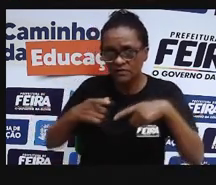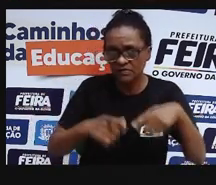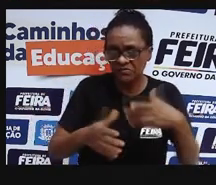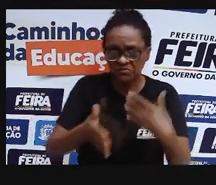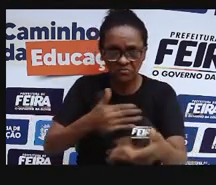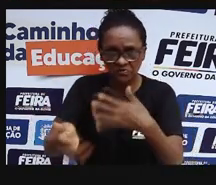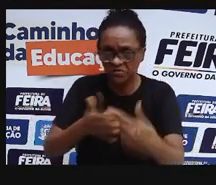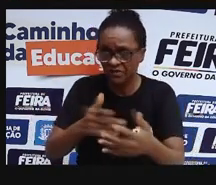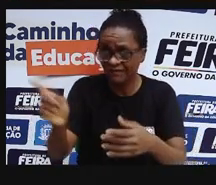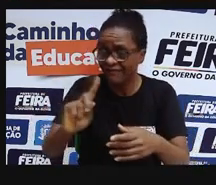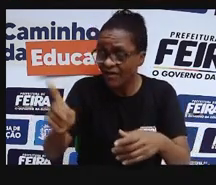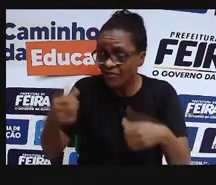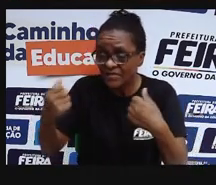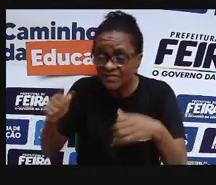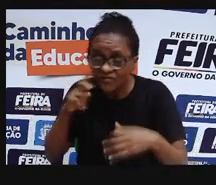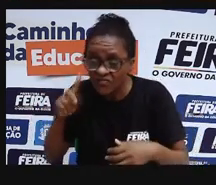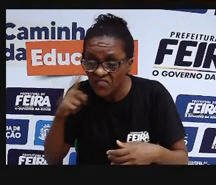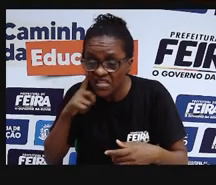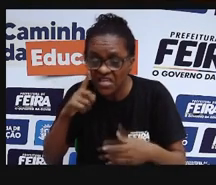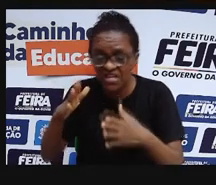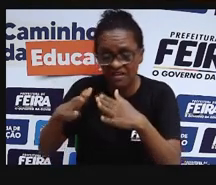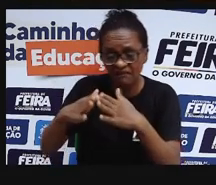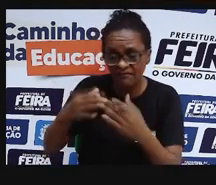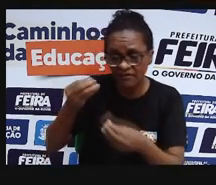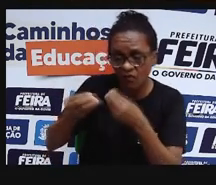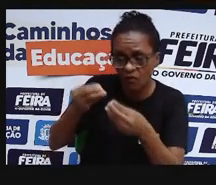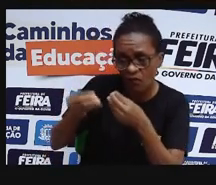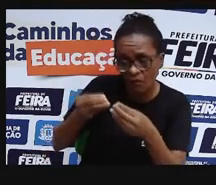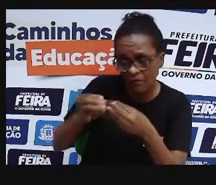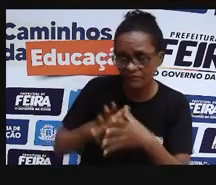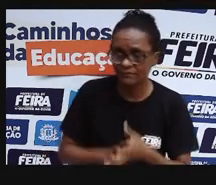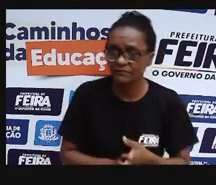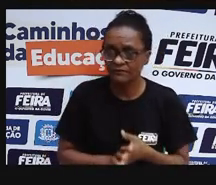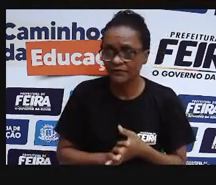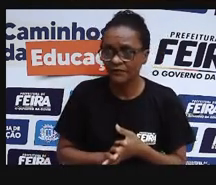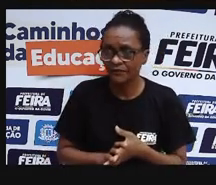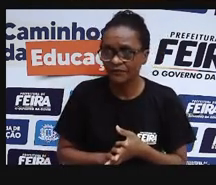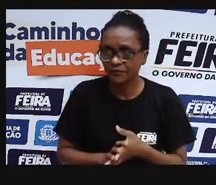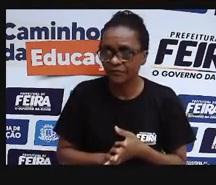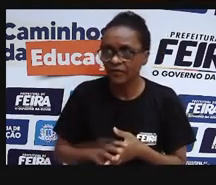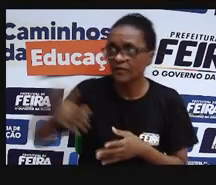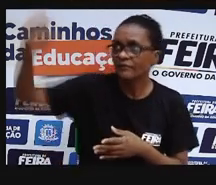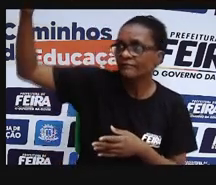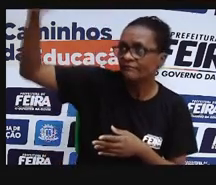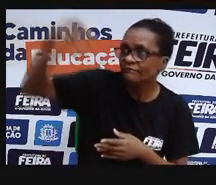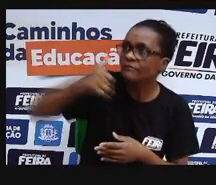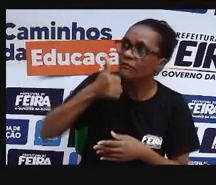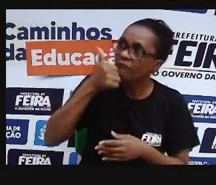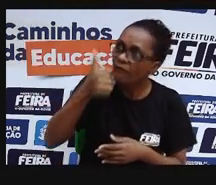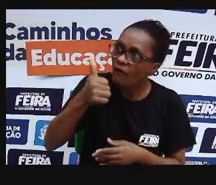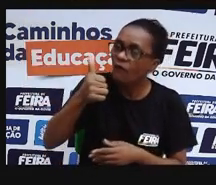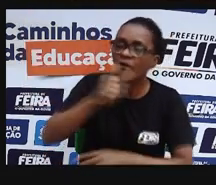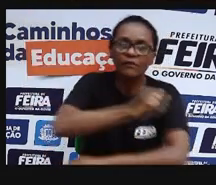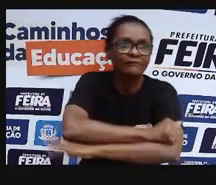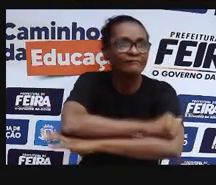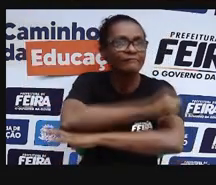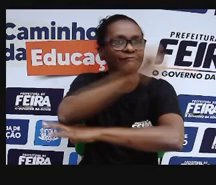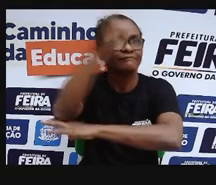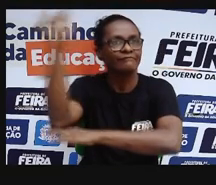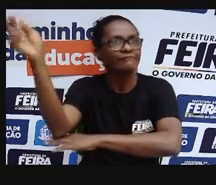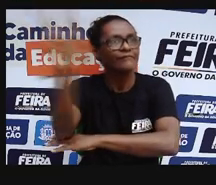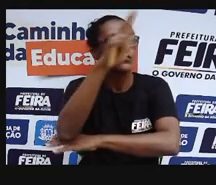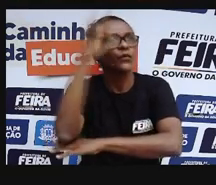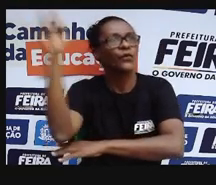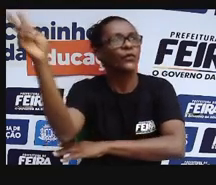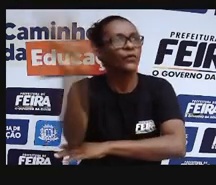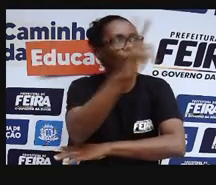lugar. Se a nossa casa, ela está com a iluminação não tão boa, com uma má ventilação,